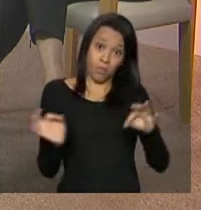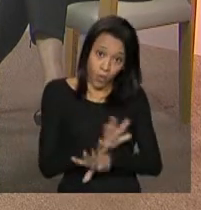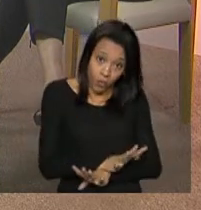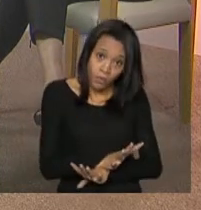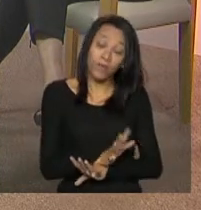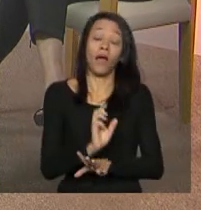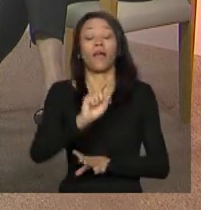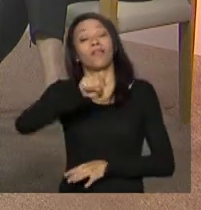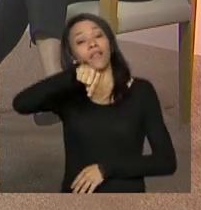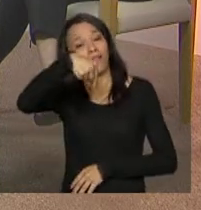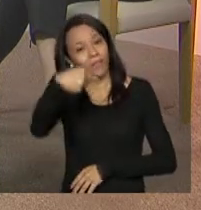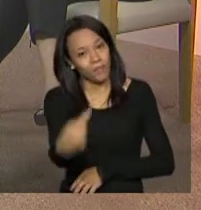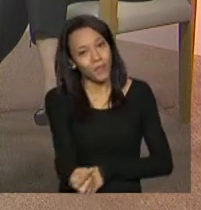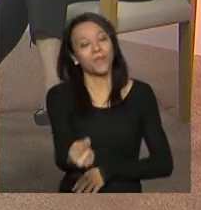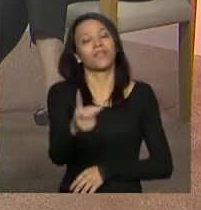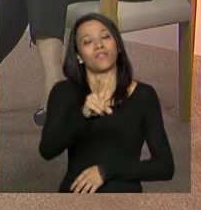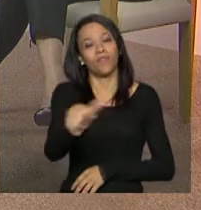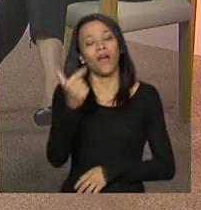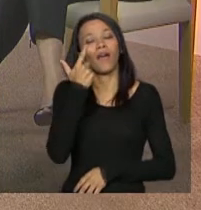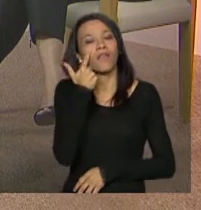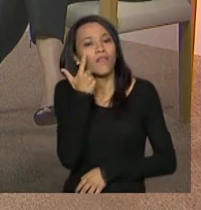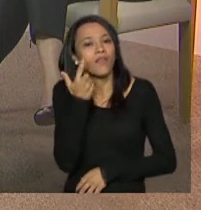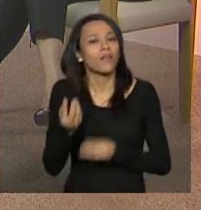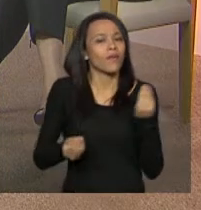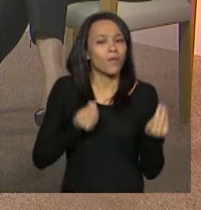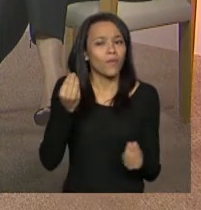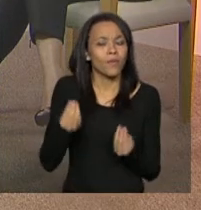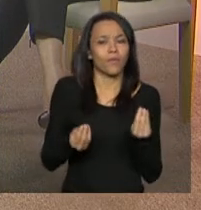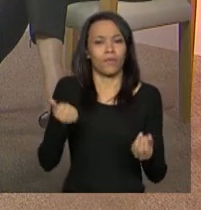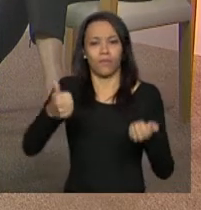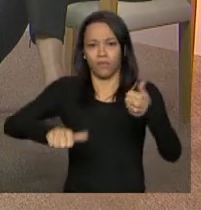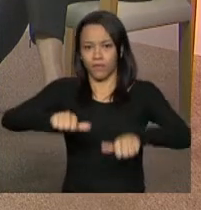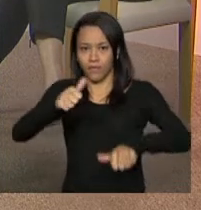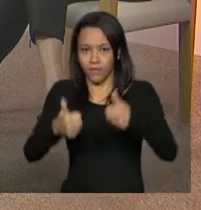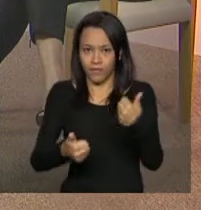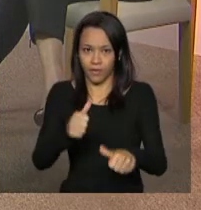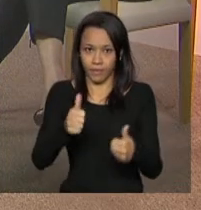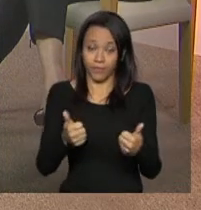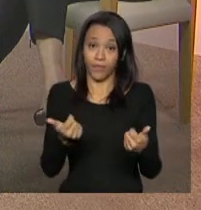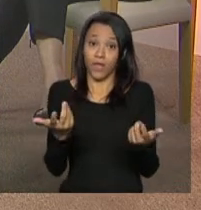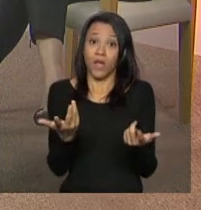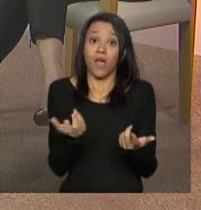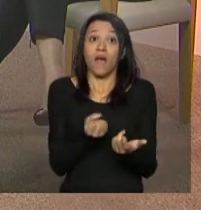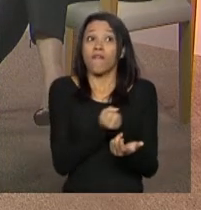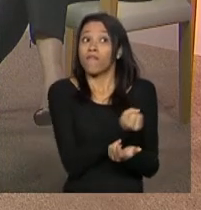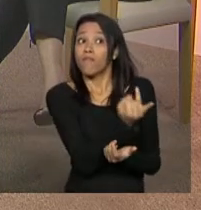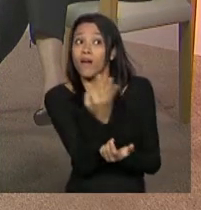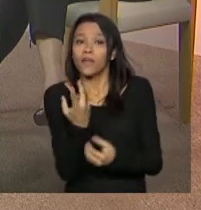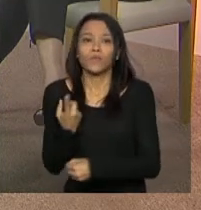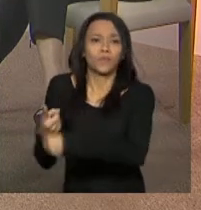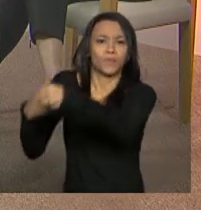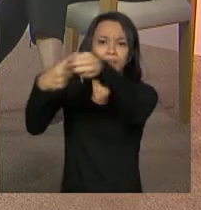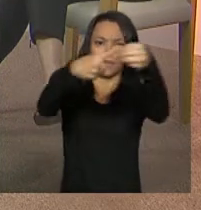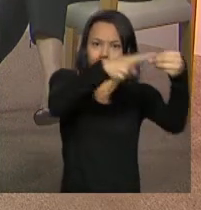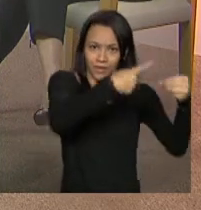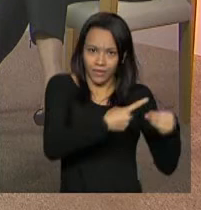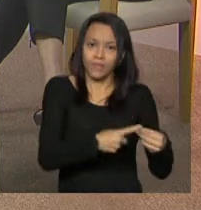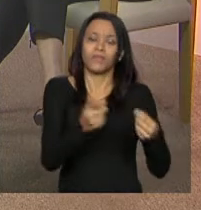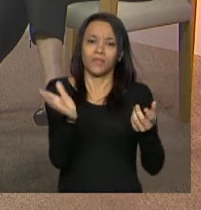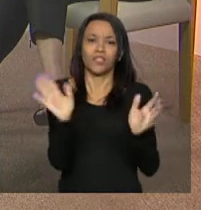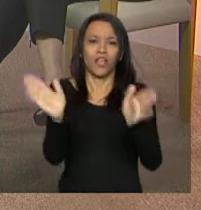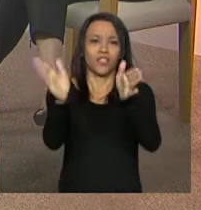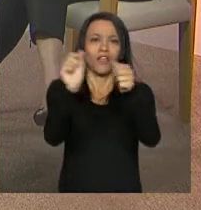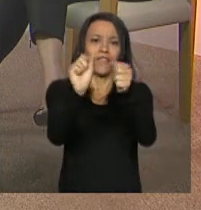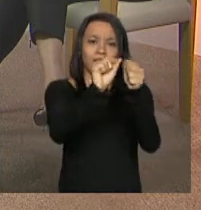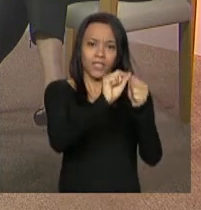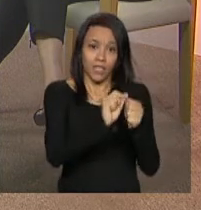daí que a gente vai começar a atribuir esses níveis o reconhecimento muitos municípios realmente estão fazendo porque ele está